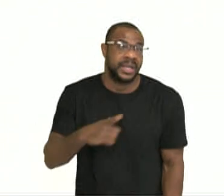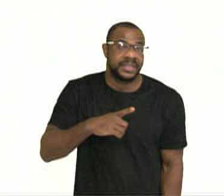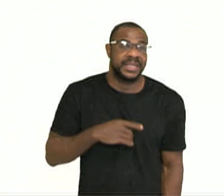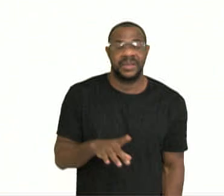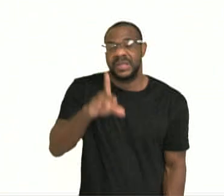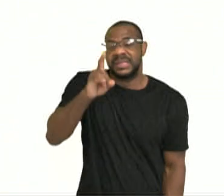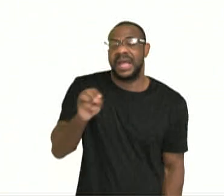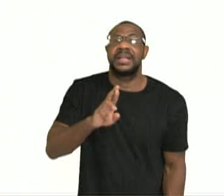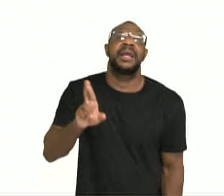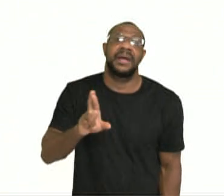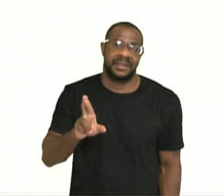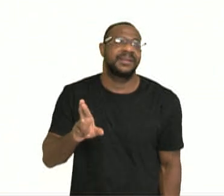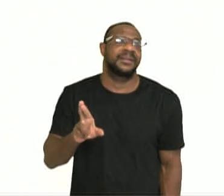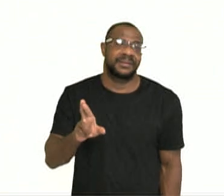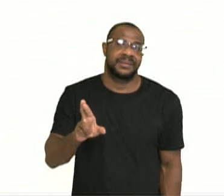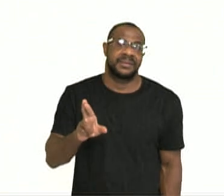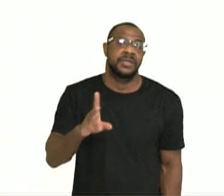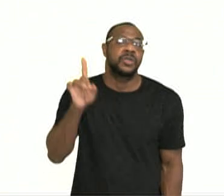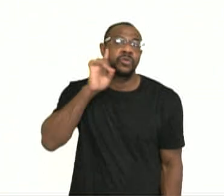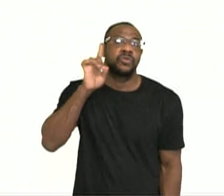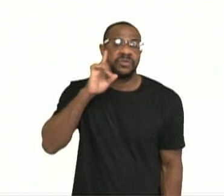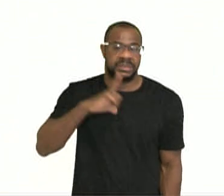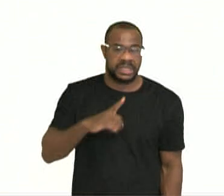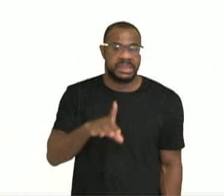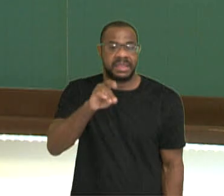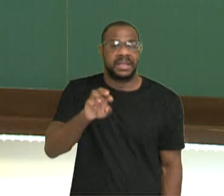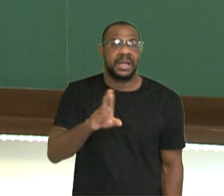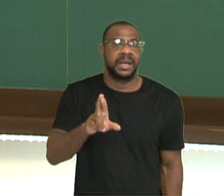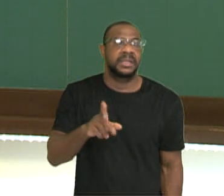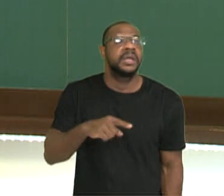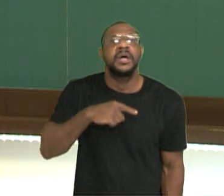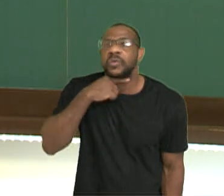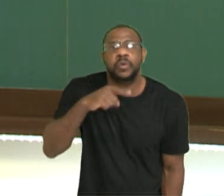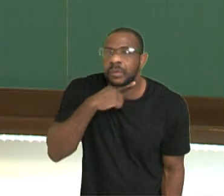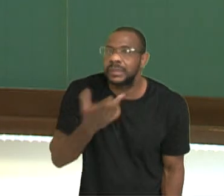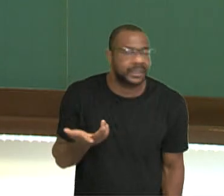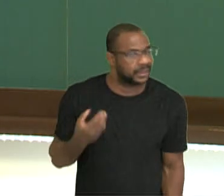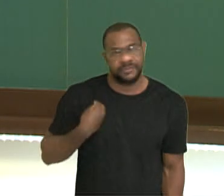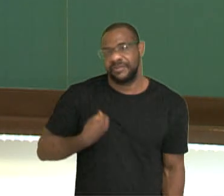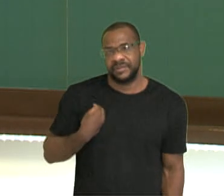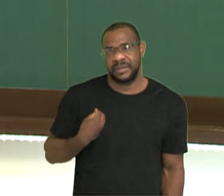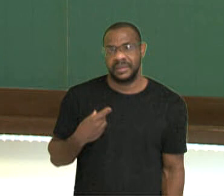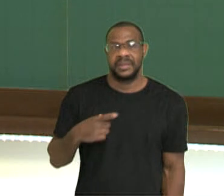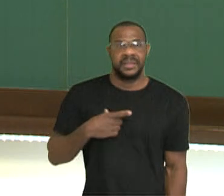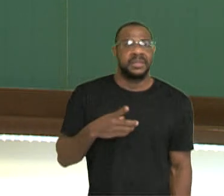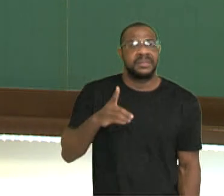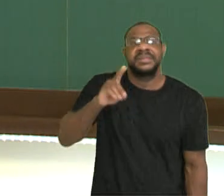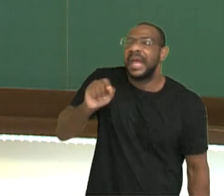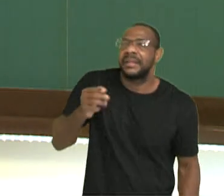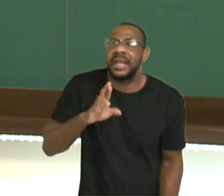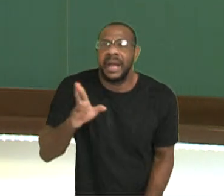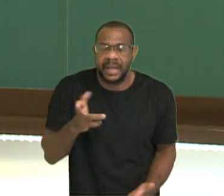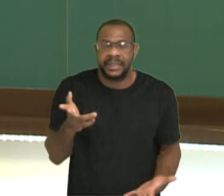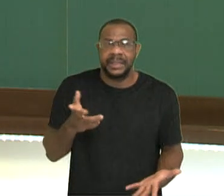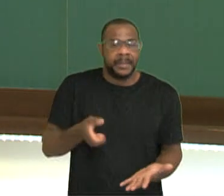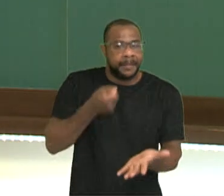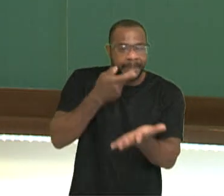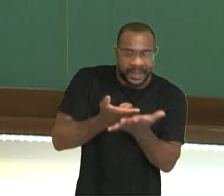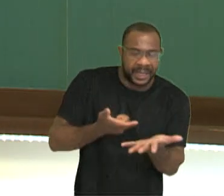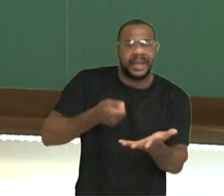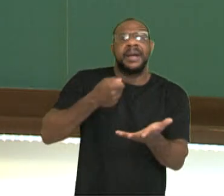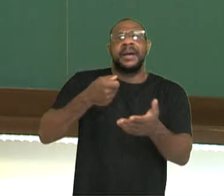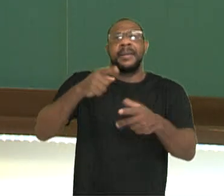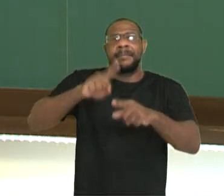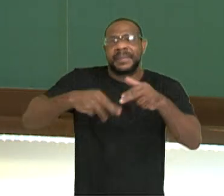um valor desse aqui por dia. Para sua alimentação, para o estudo, para a manutenção da sua